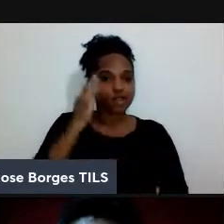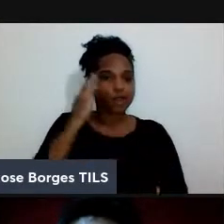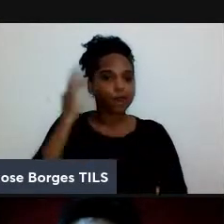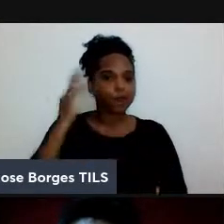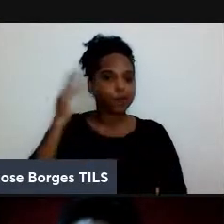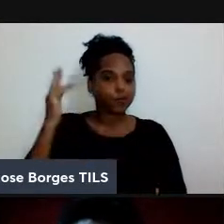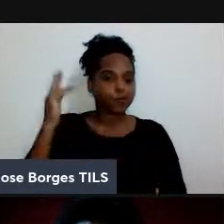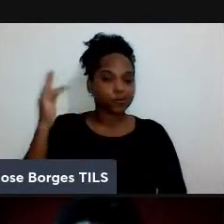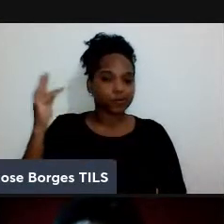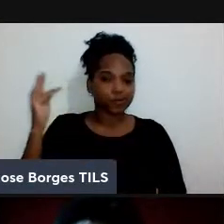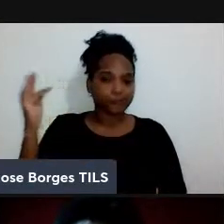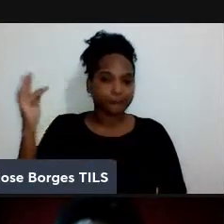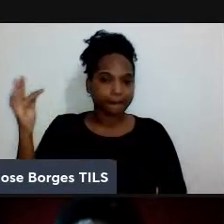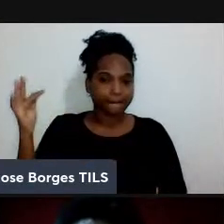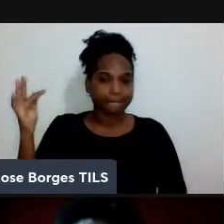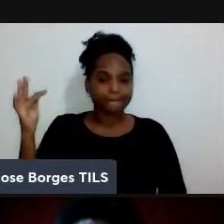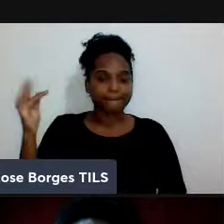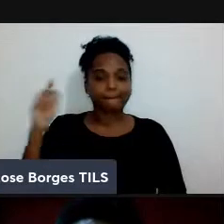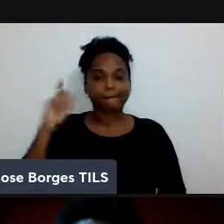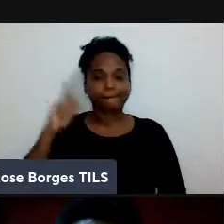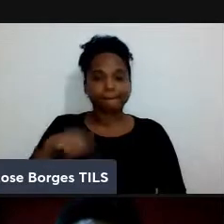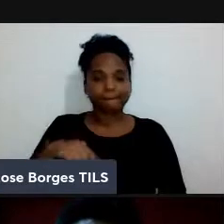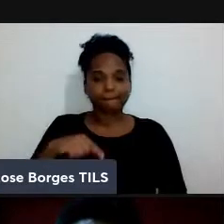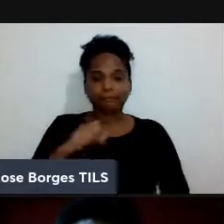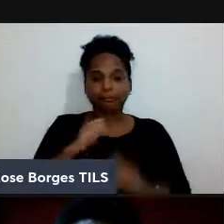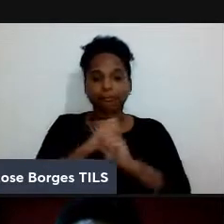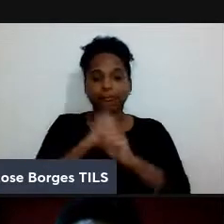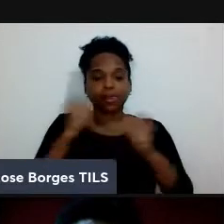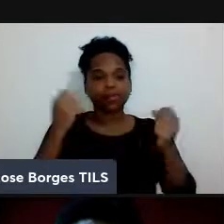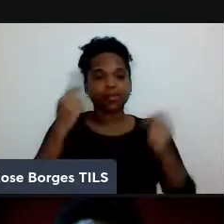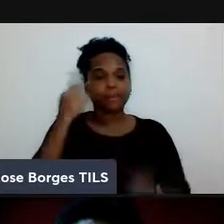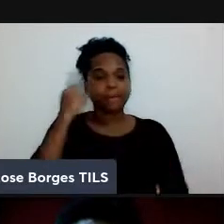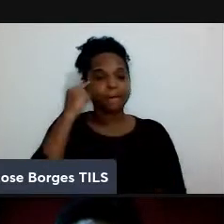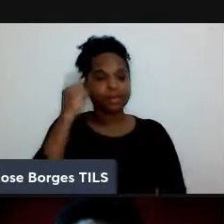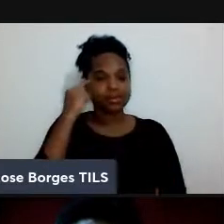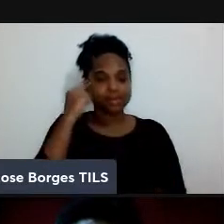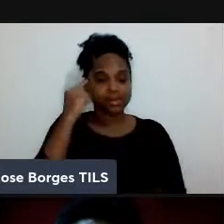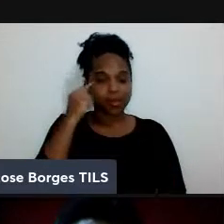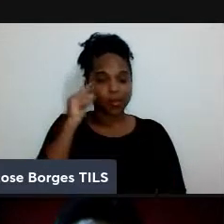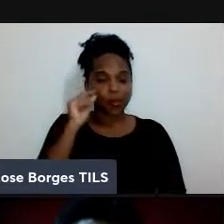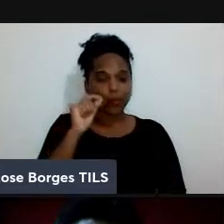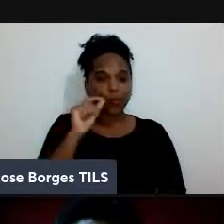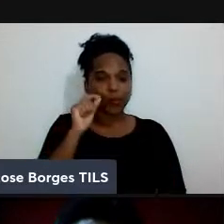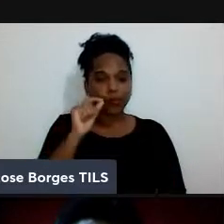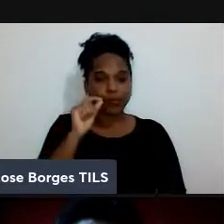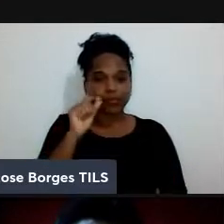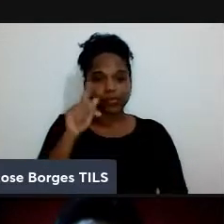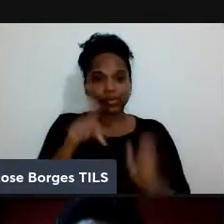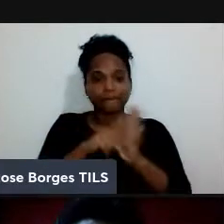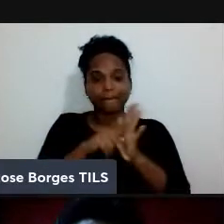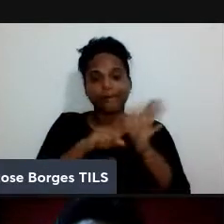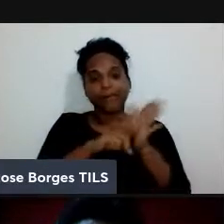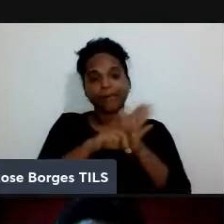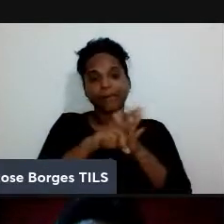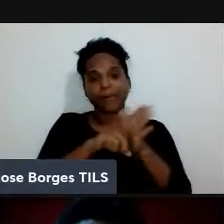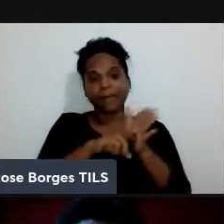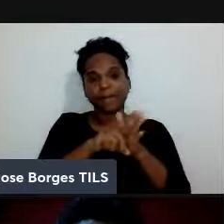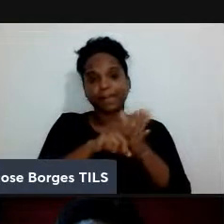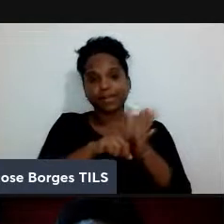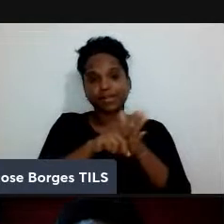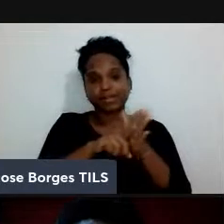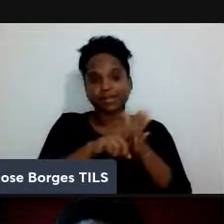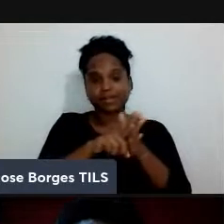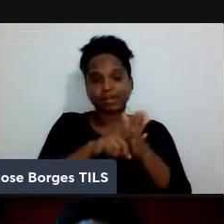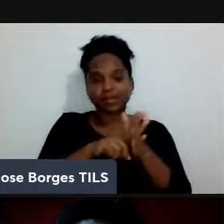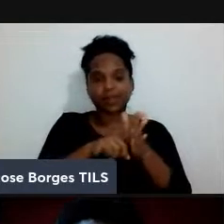assim é possível pensar em vamos dizer institutos de pesquisas interdisciplinares